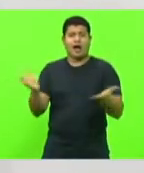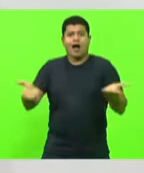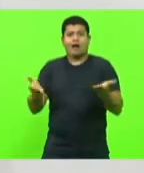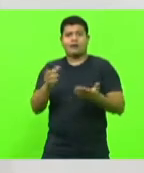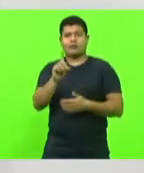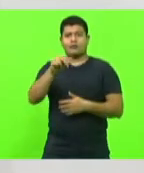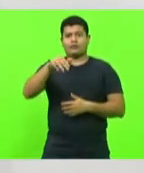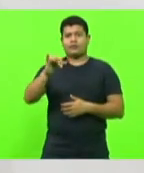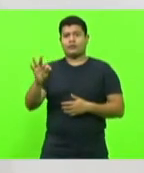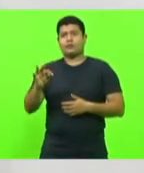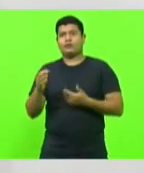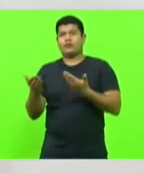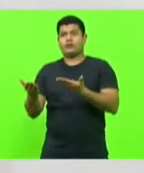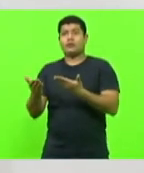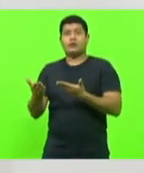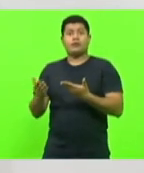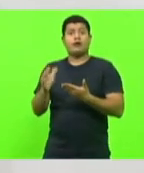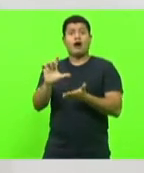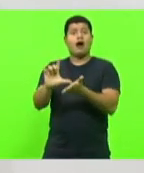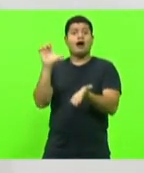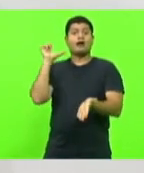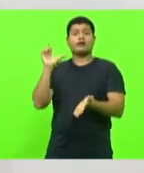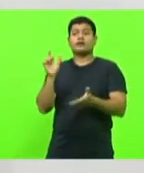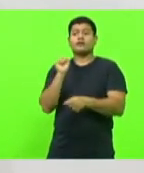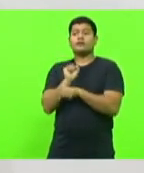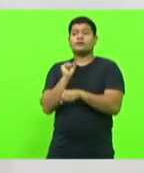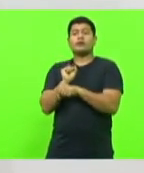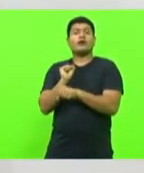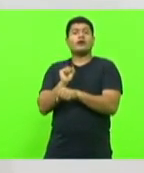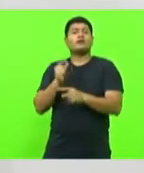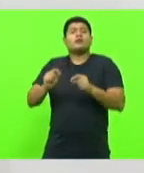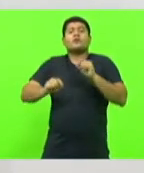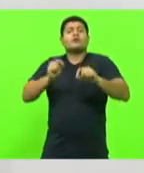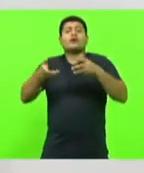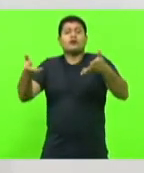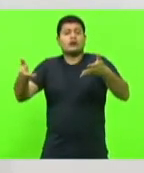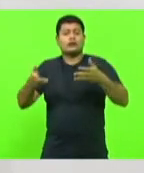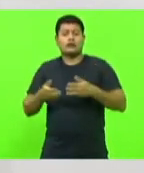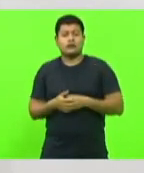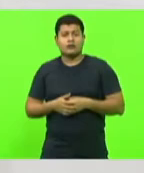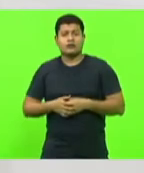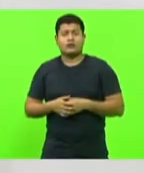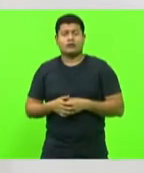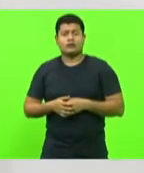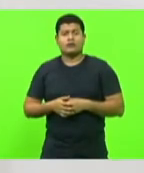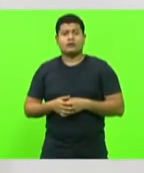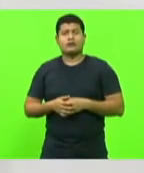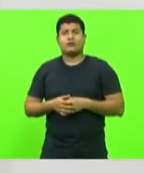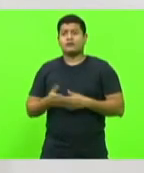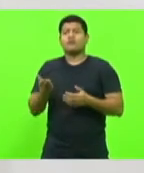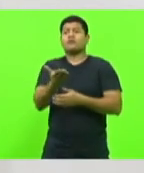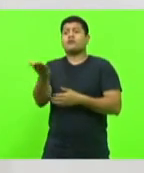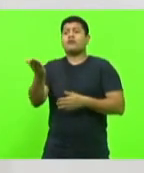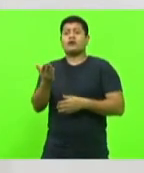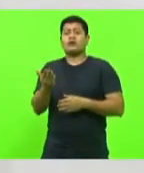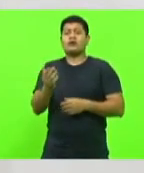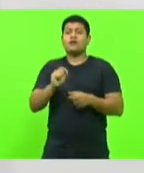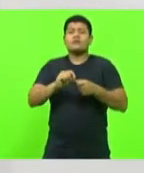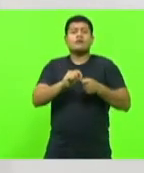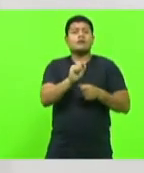Com onde é que vocês estavam que deixaram a rodovia ficar desse nível? Onde é que vocês estavam,